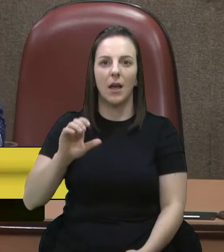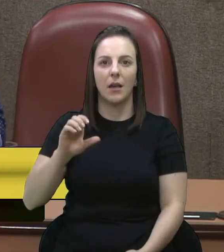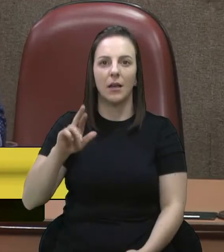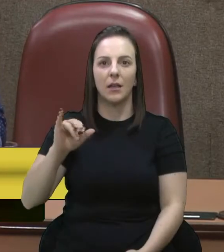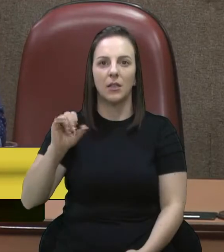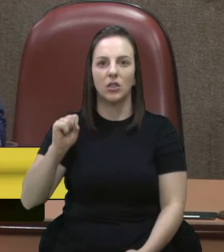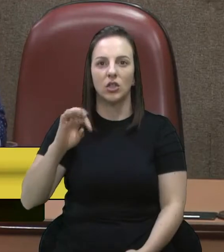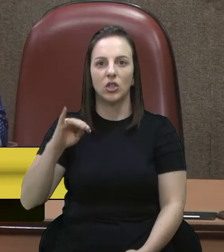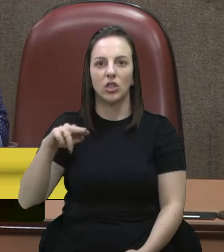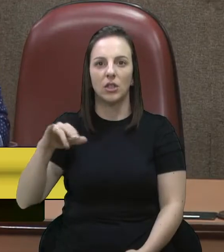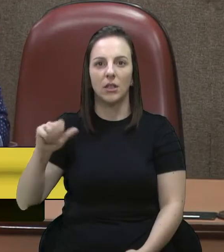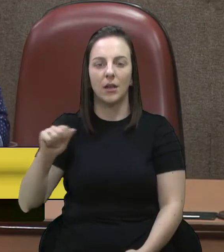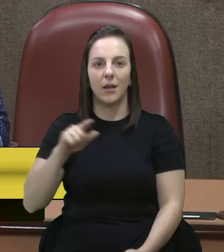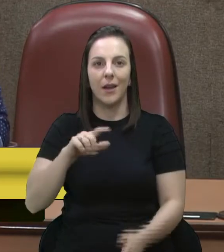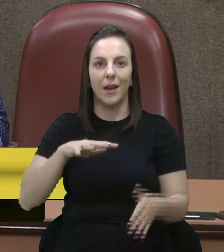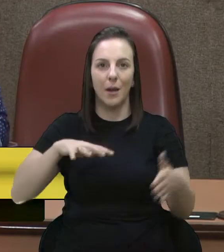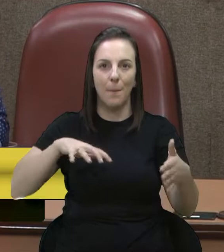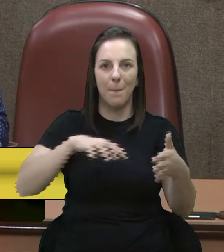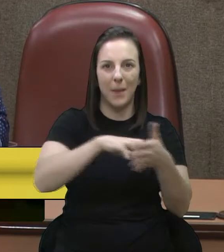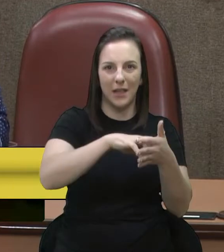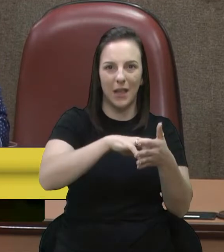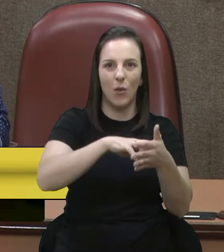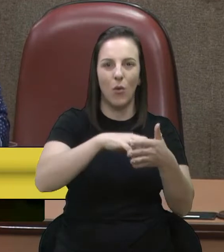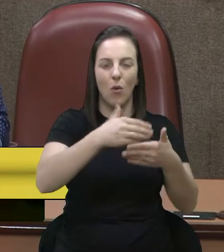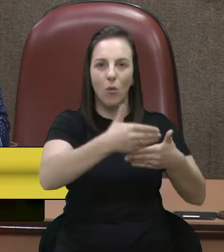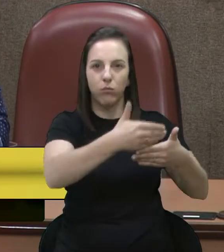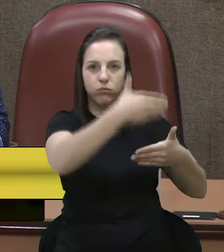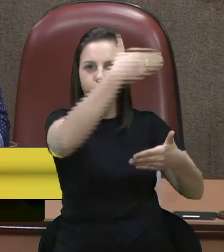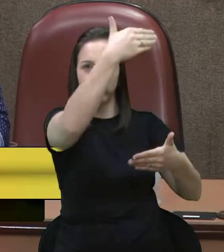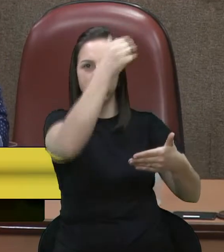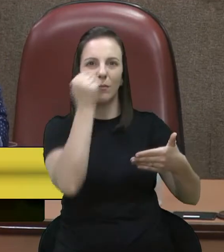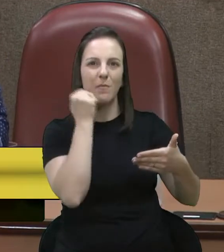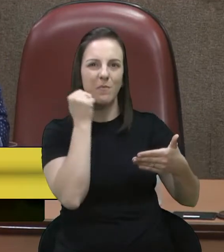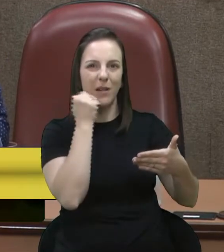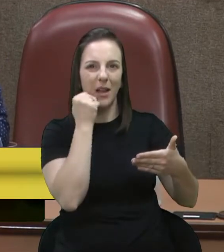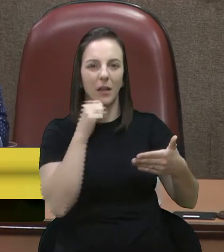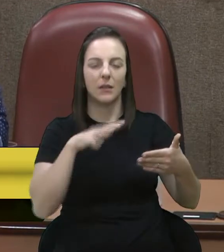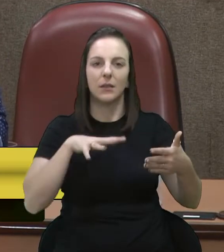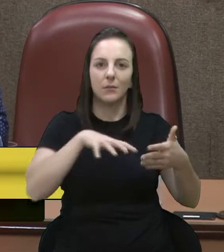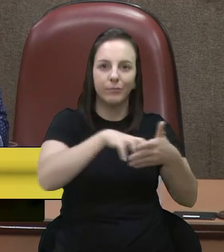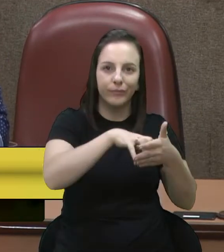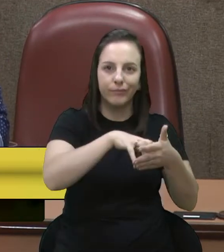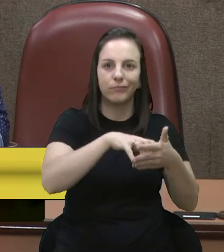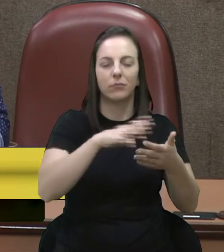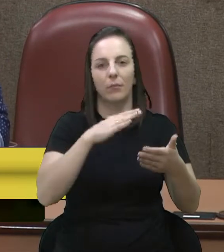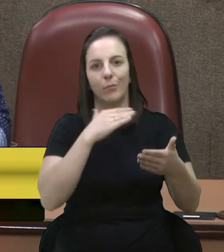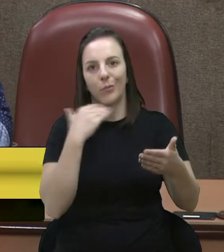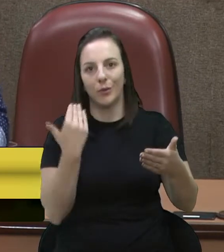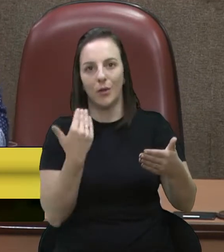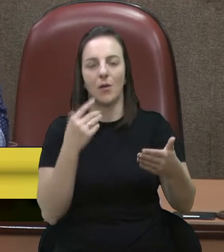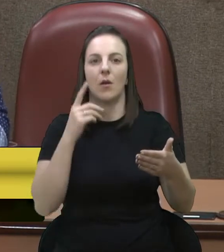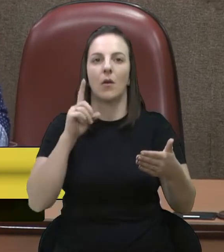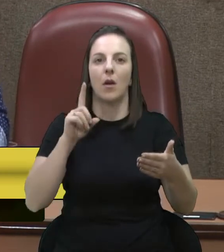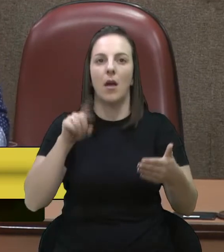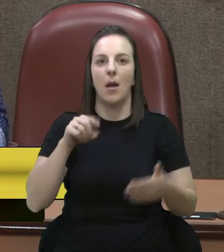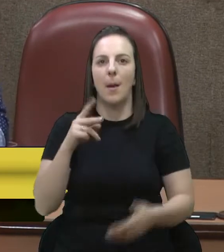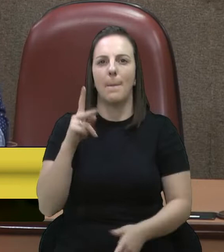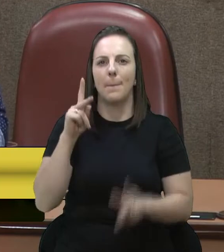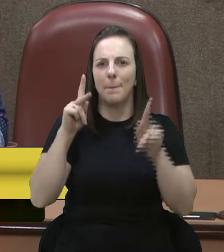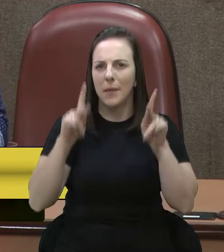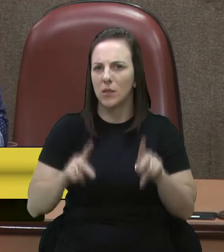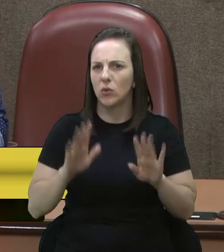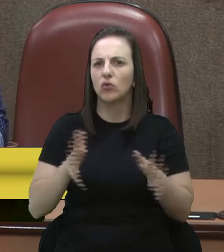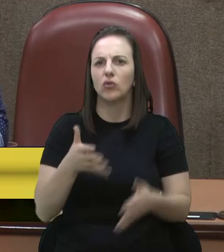de pedra, caminhonete. Era uma pessoa que eu conhecia já há algum tempo, cunhado de um amigo meu,